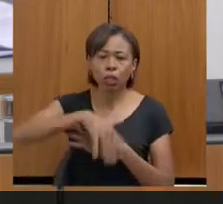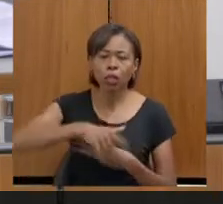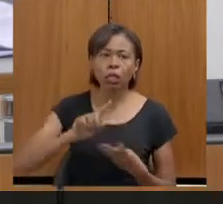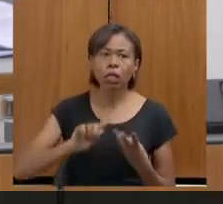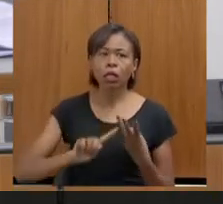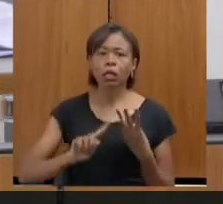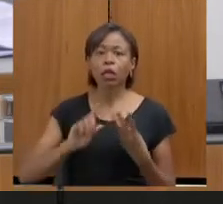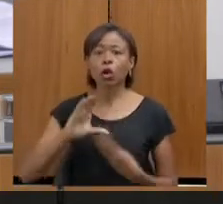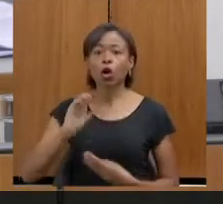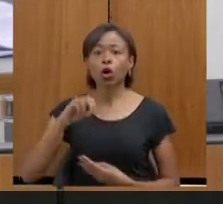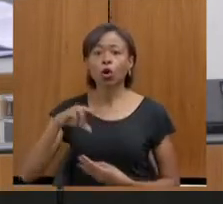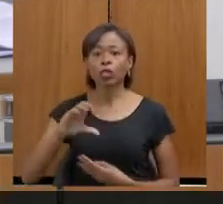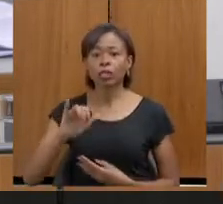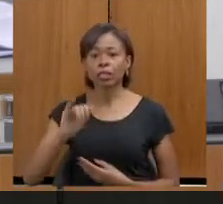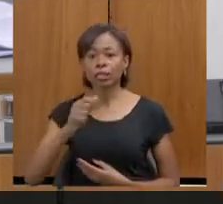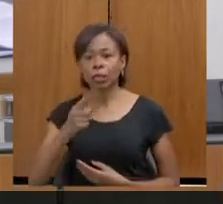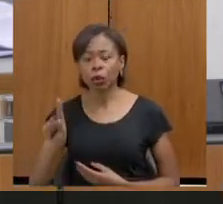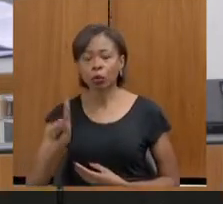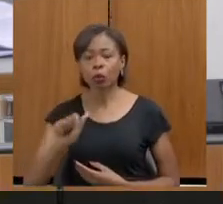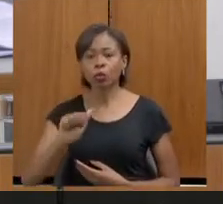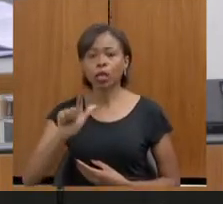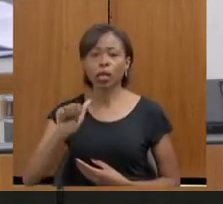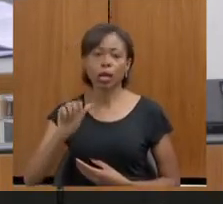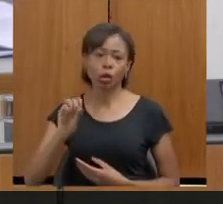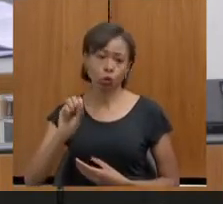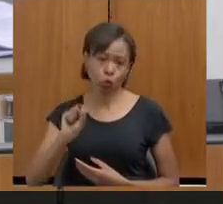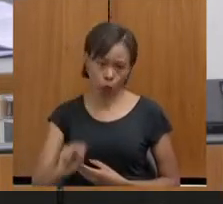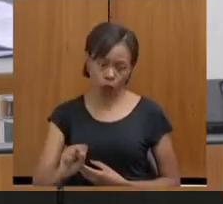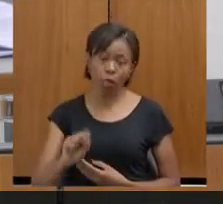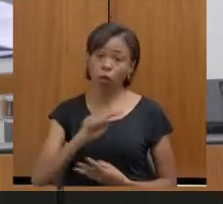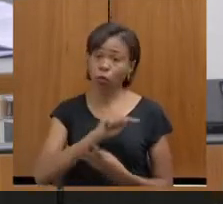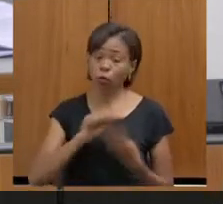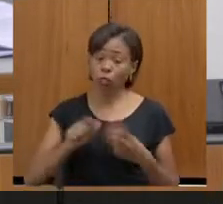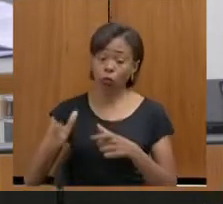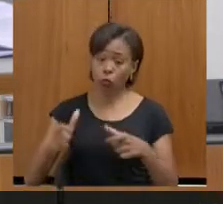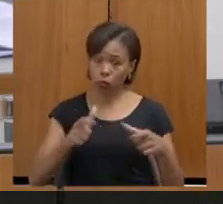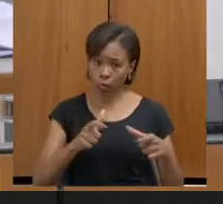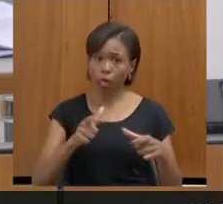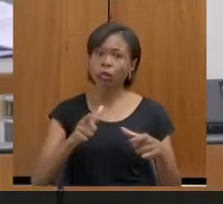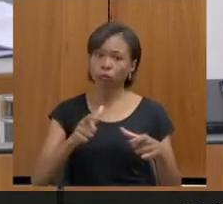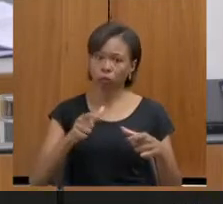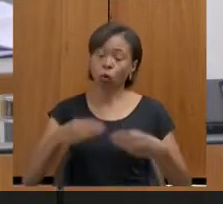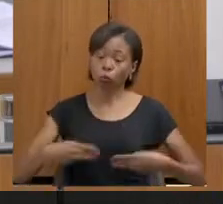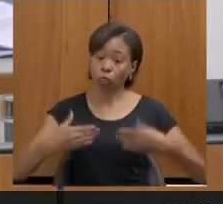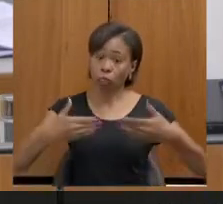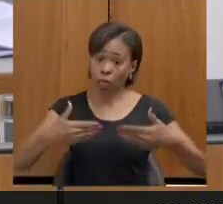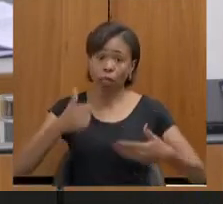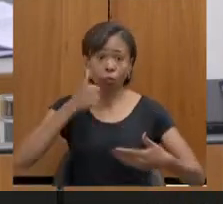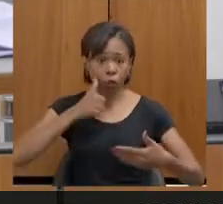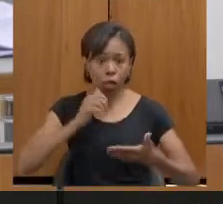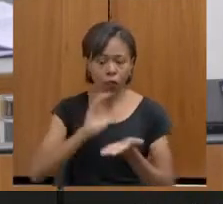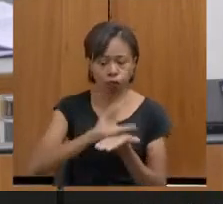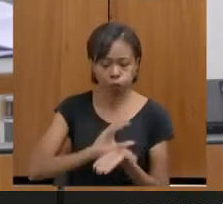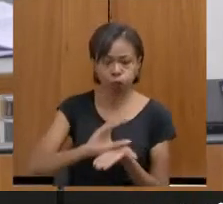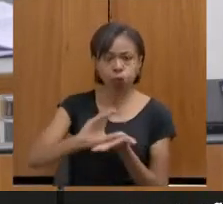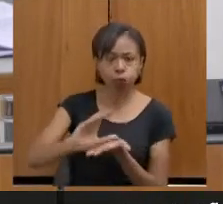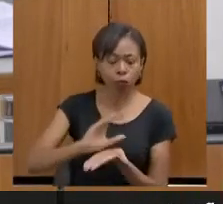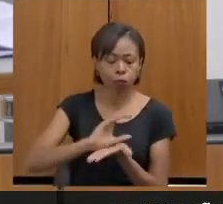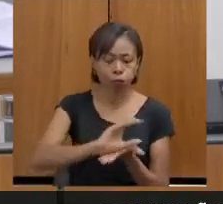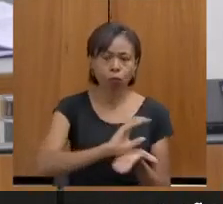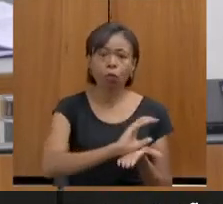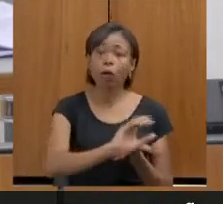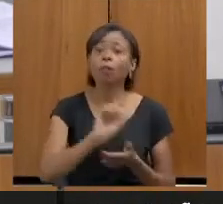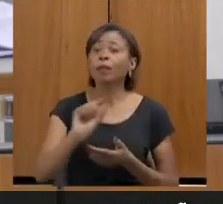que vão receber esse recurso captado junto ao Ministério da Mulher, Família e Direitos Humanos para a sua